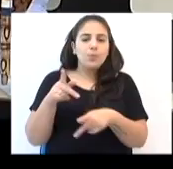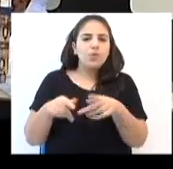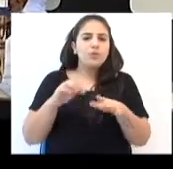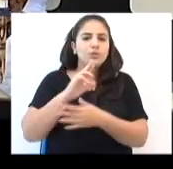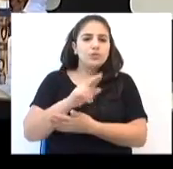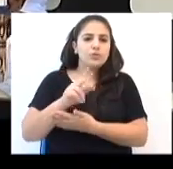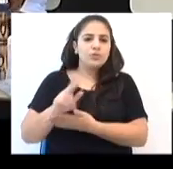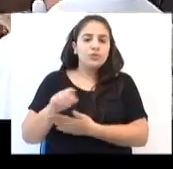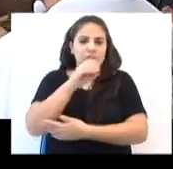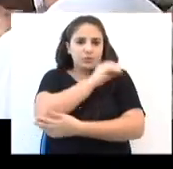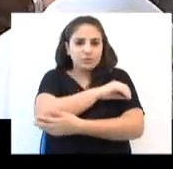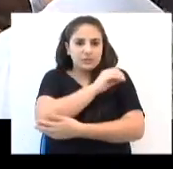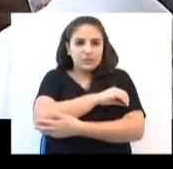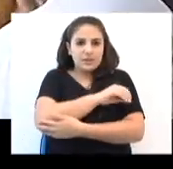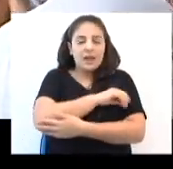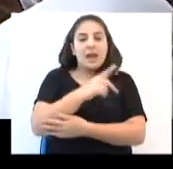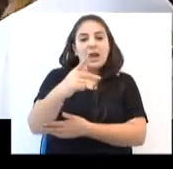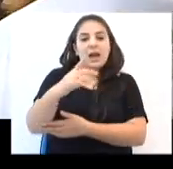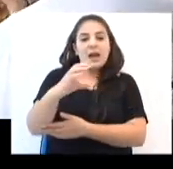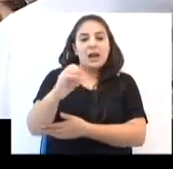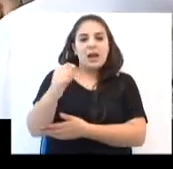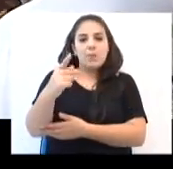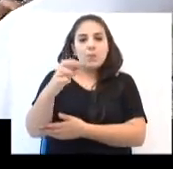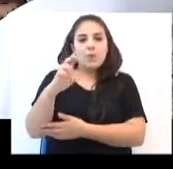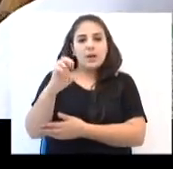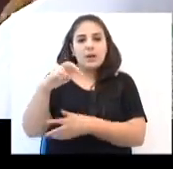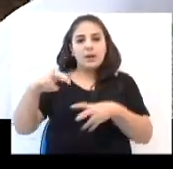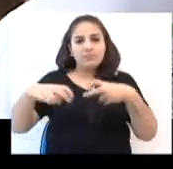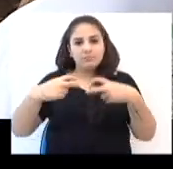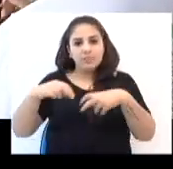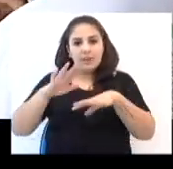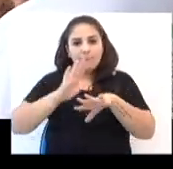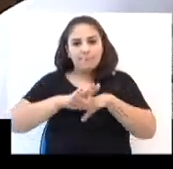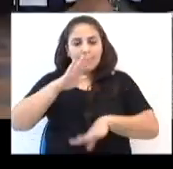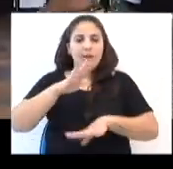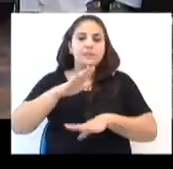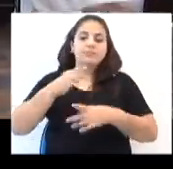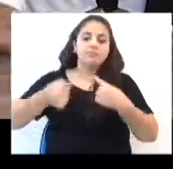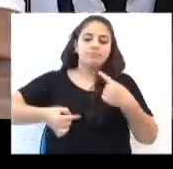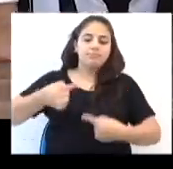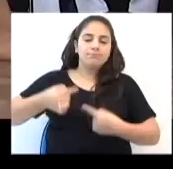várias oficinas. A de Capoeira é uma das mais concorridas.